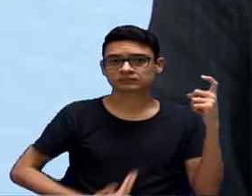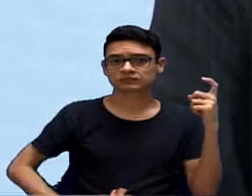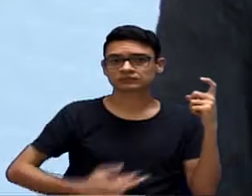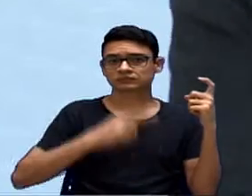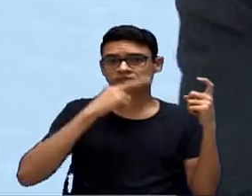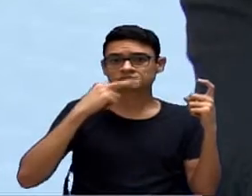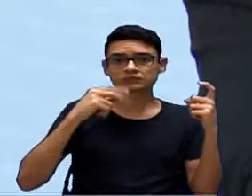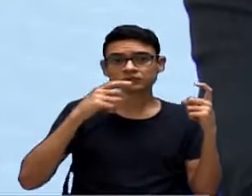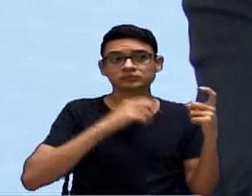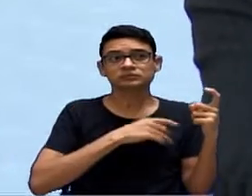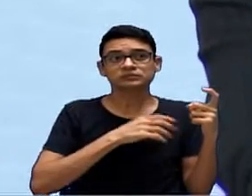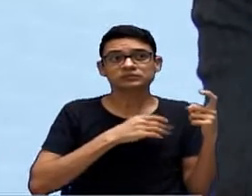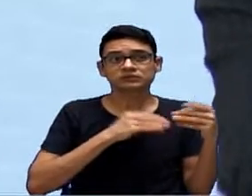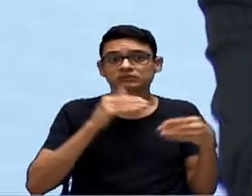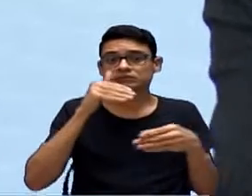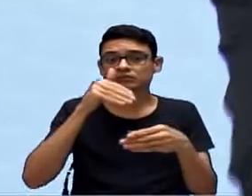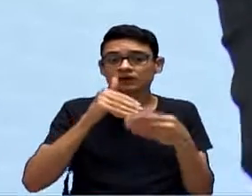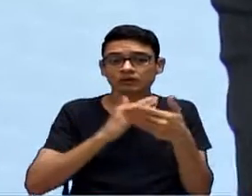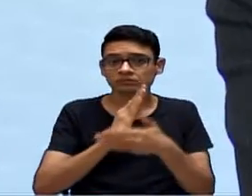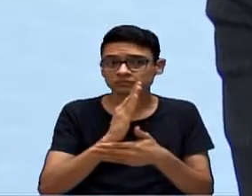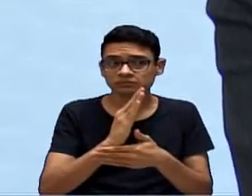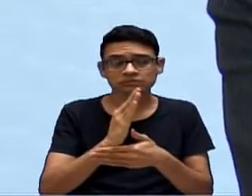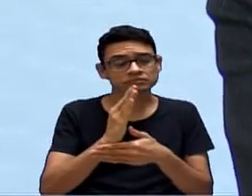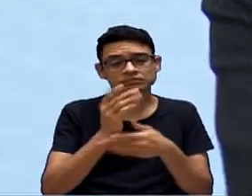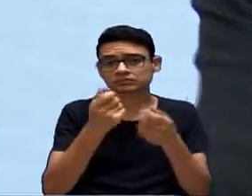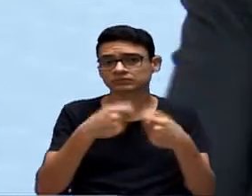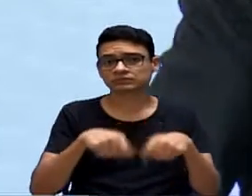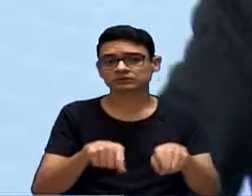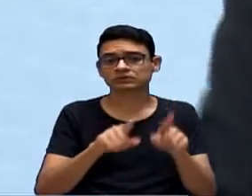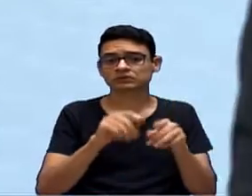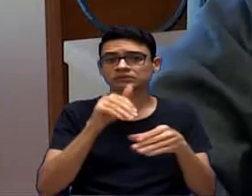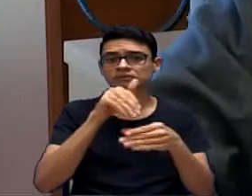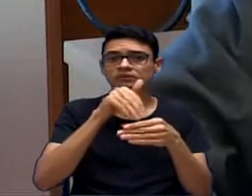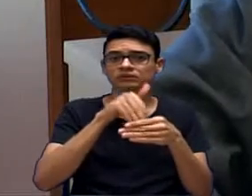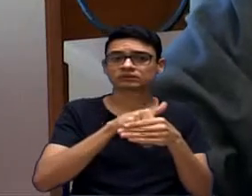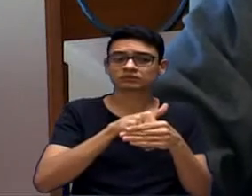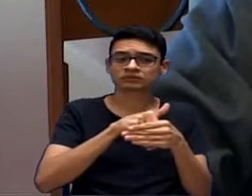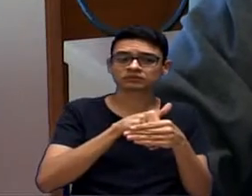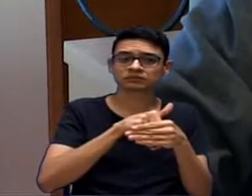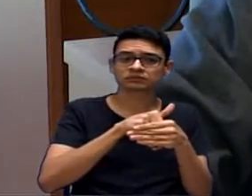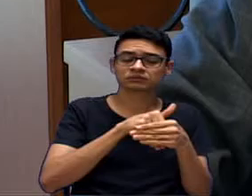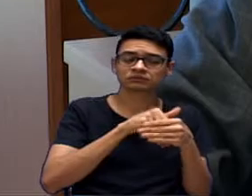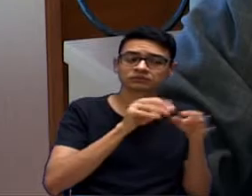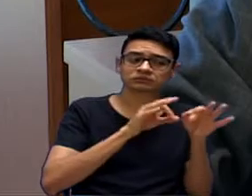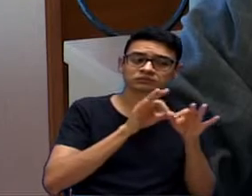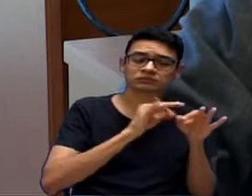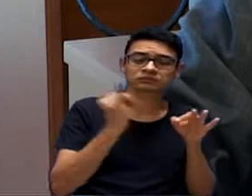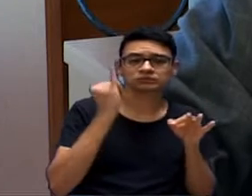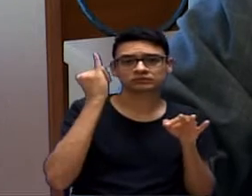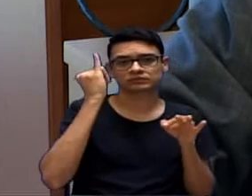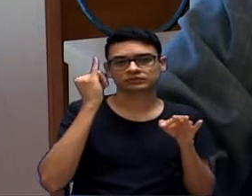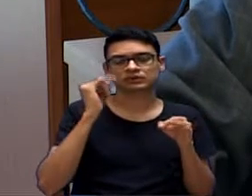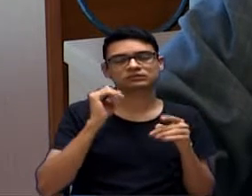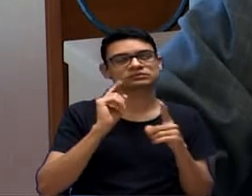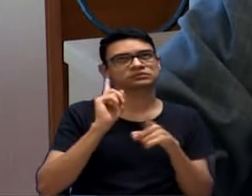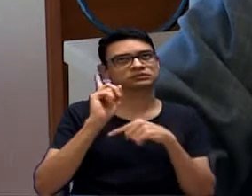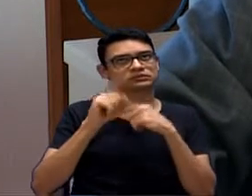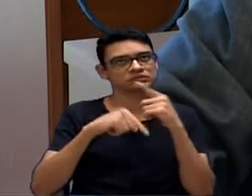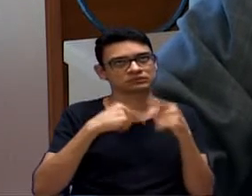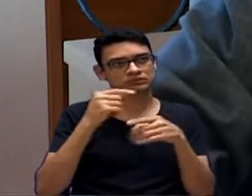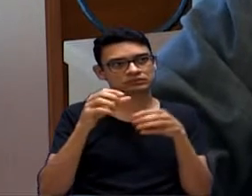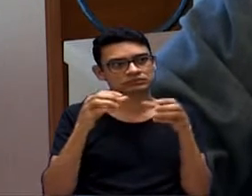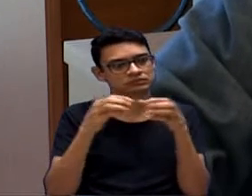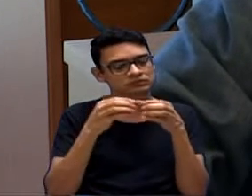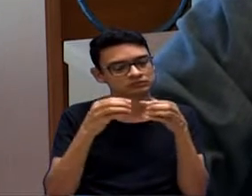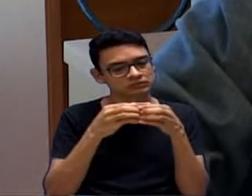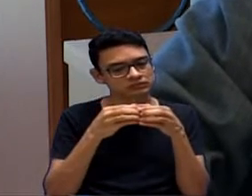de aprovar o projeto que ele é objetivo e vai trazer melhoria podemos aprovar, depois da análise da consultoria jurídica sobre o termo de acordo